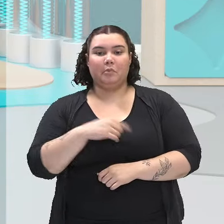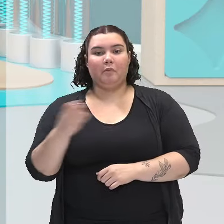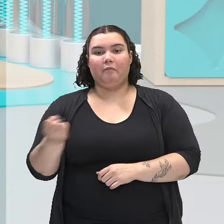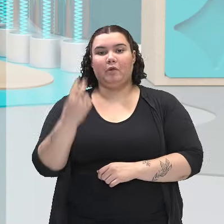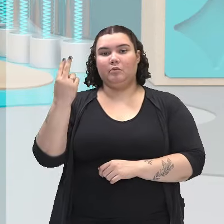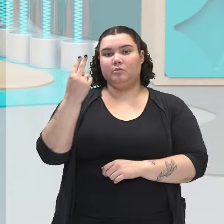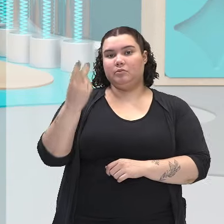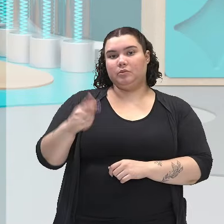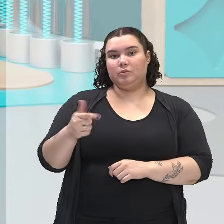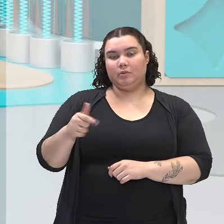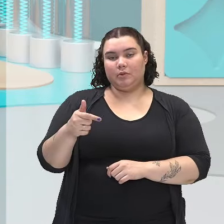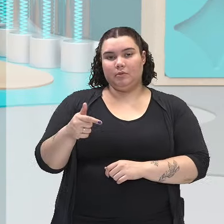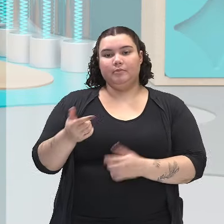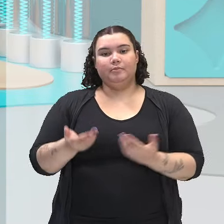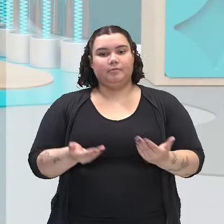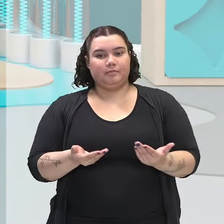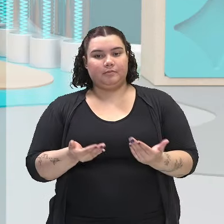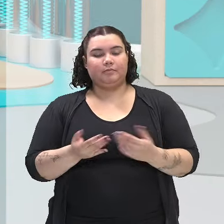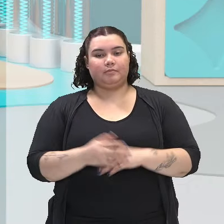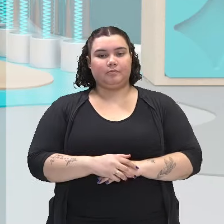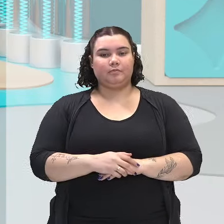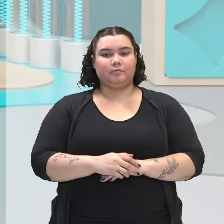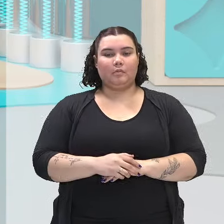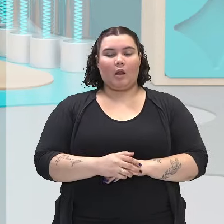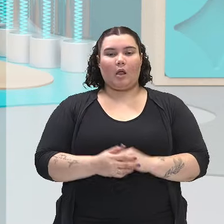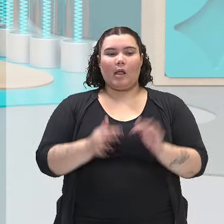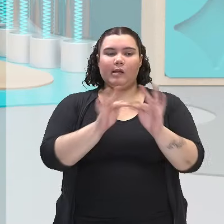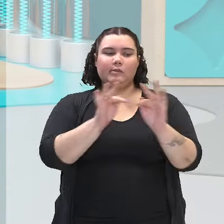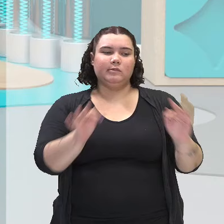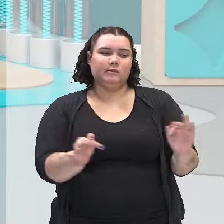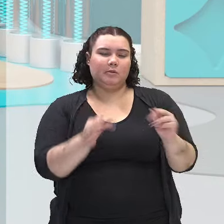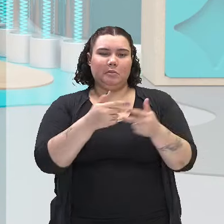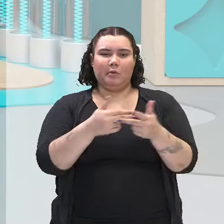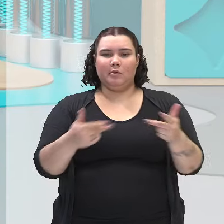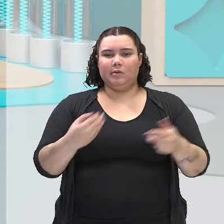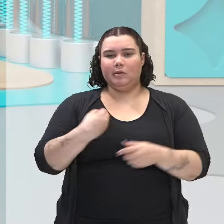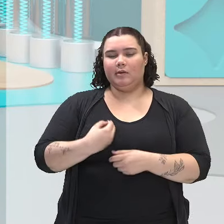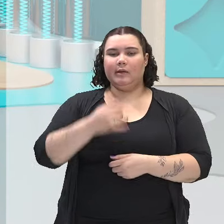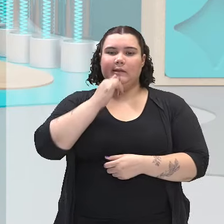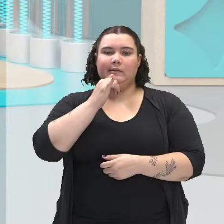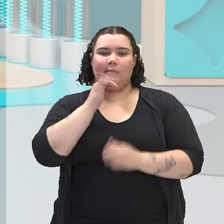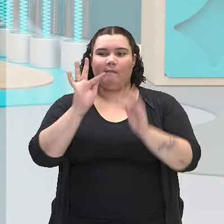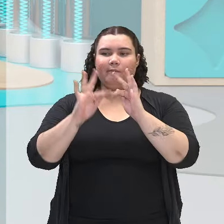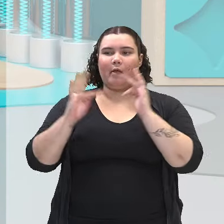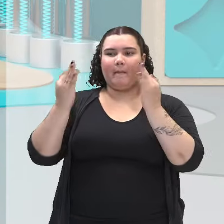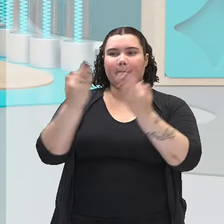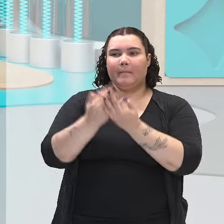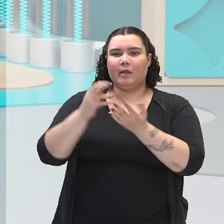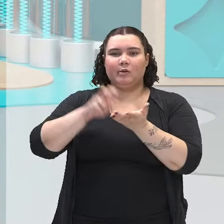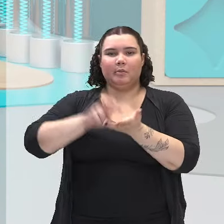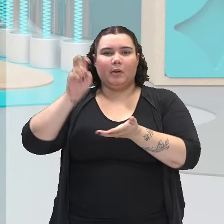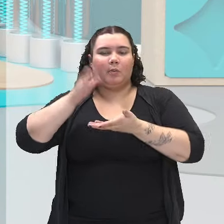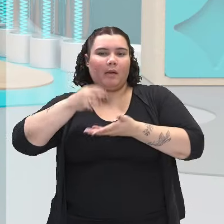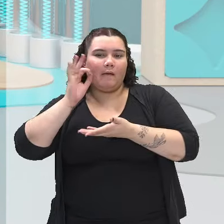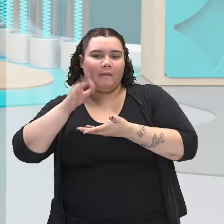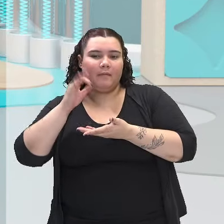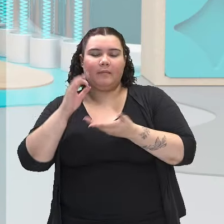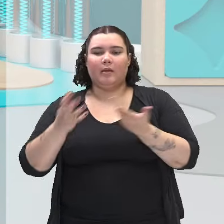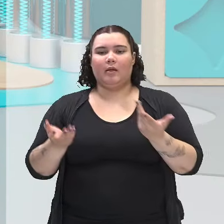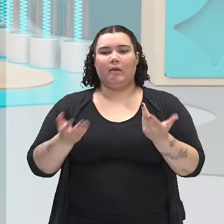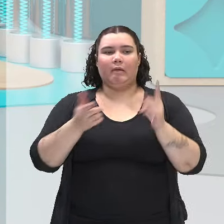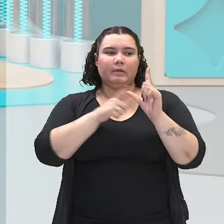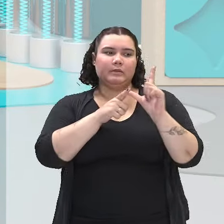valor. E as coisas simples da vida, como tomar café com a família, sair,